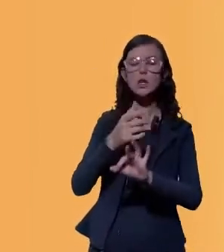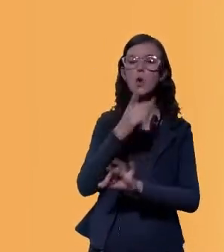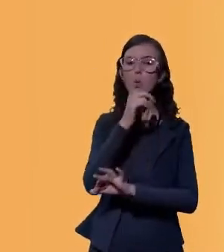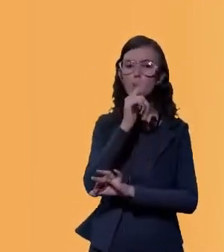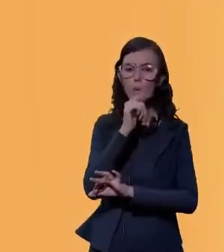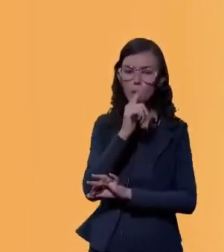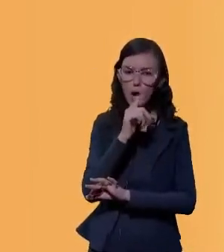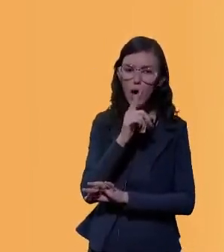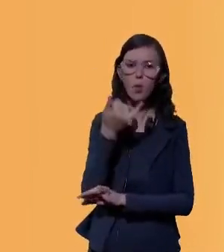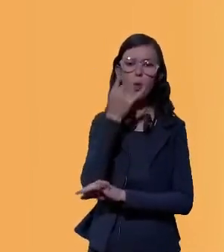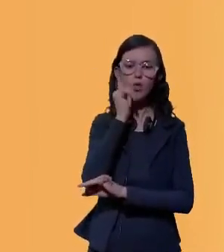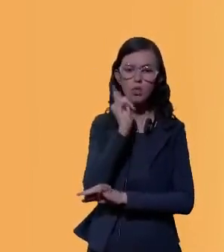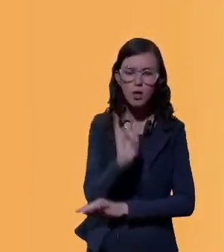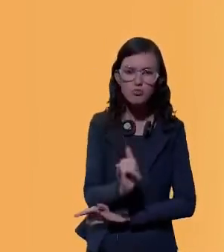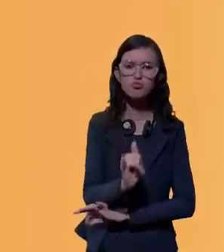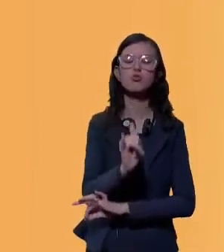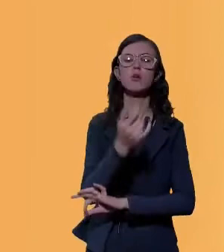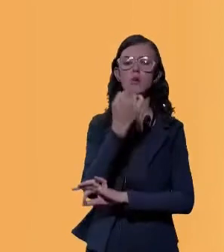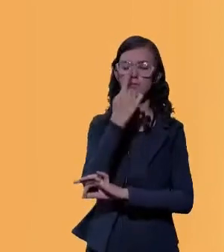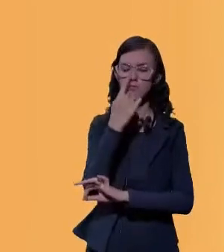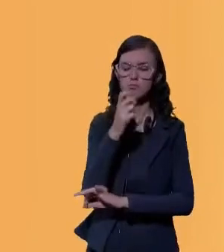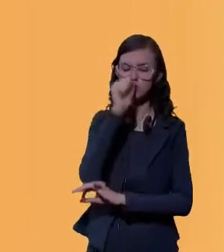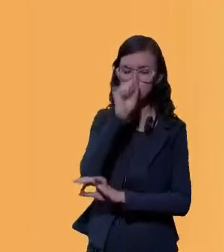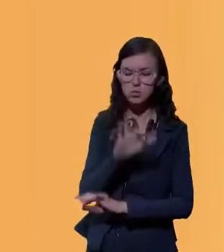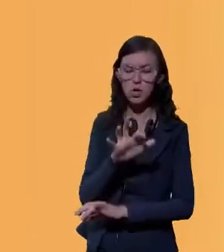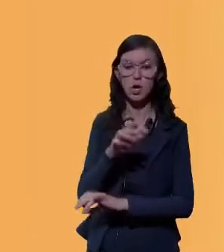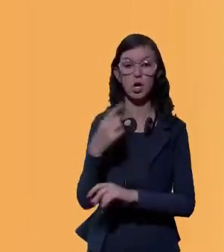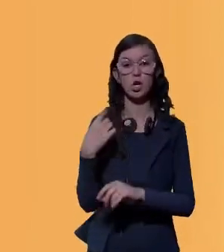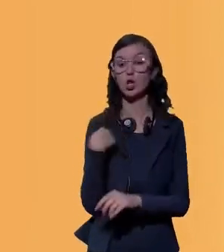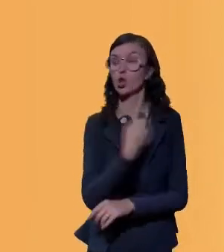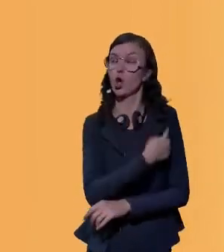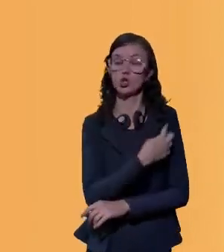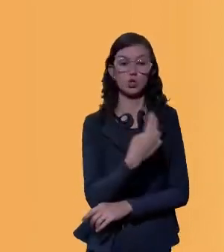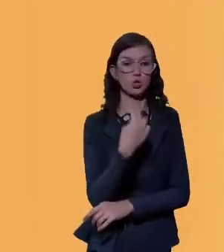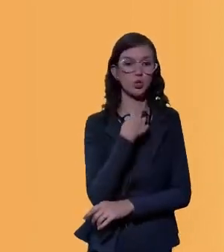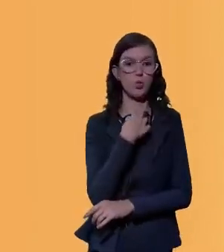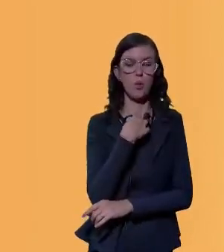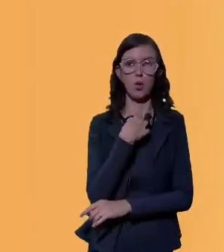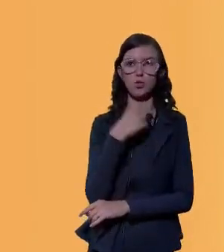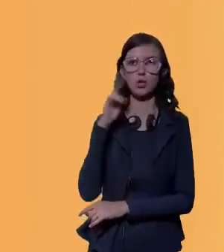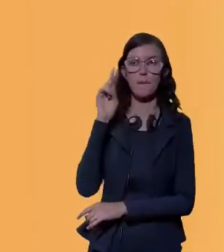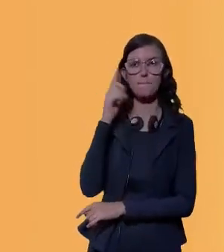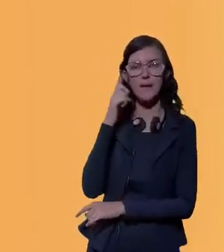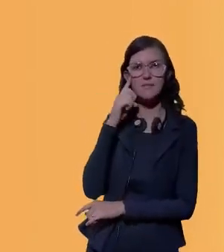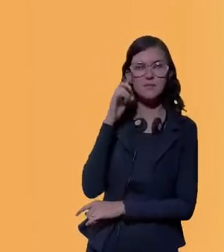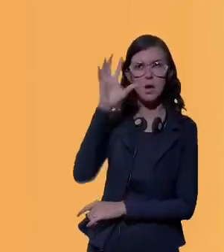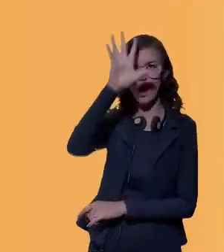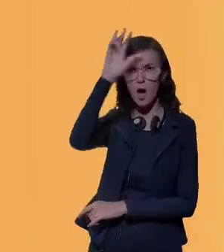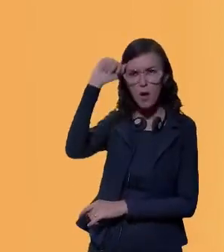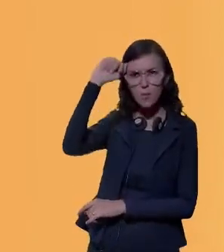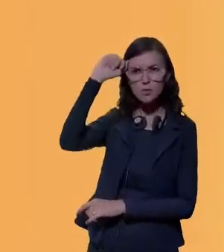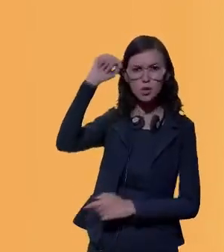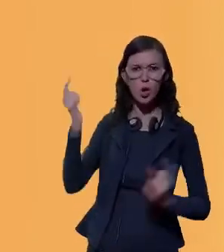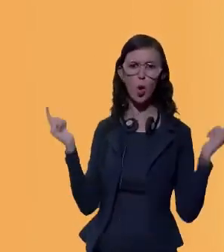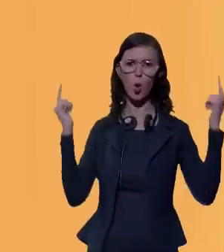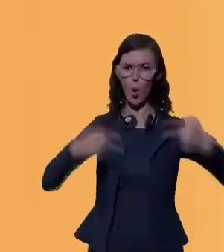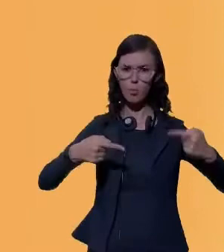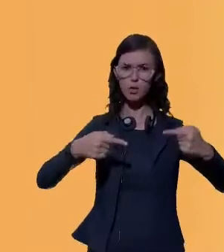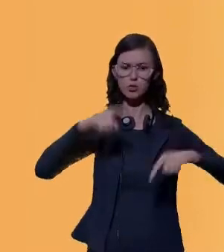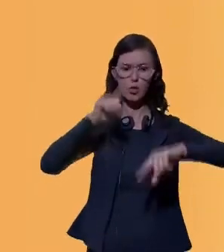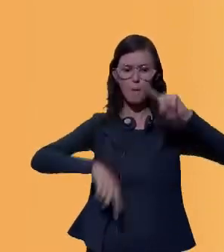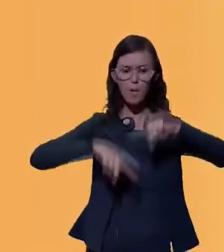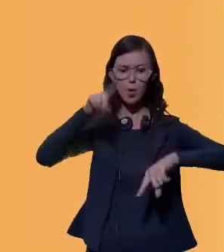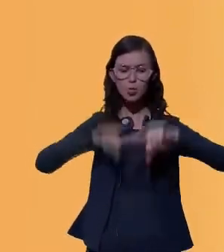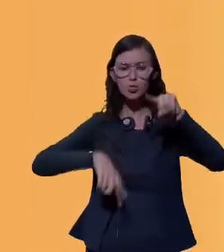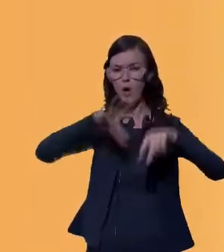água, esgoto, tratamento de resíduos, porque nós não podemos falar em Amazônia, em competitividade dos produtos